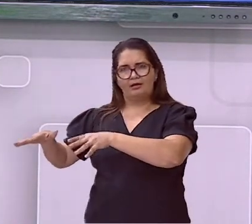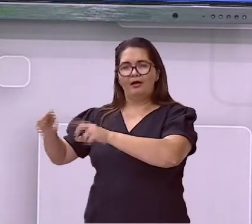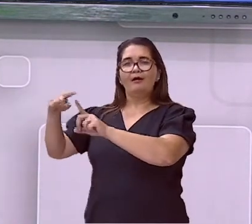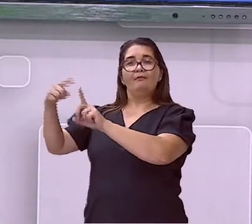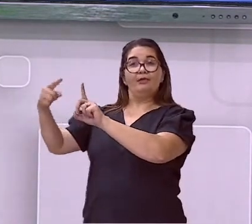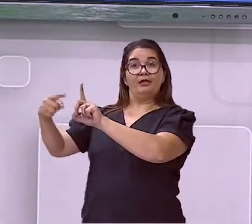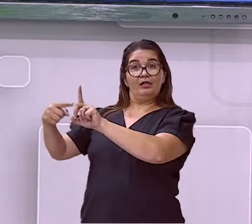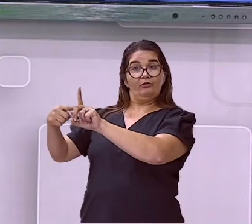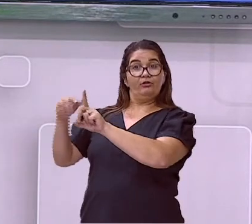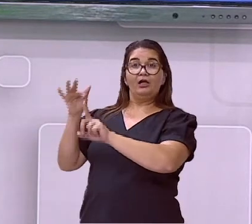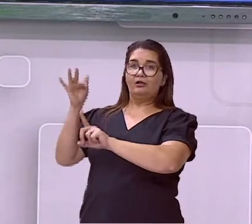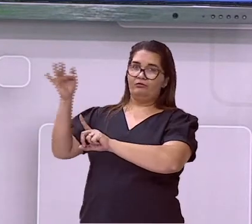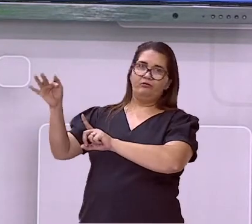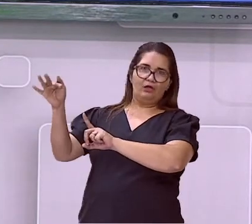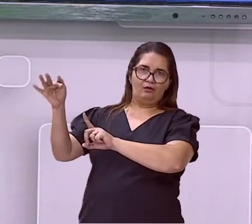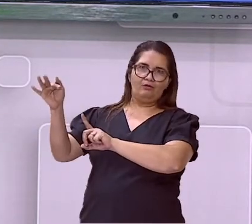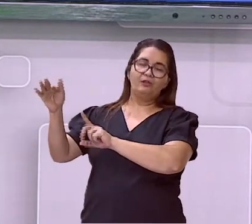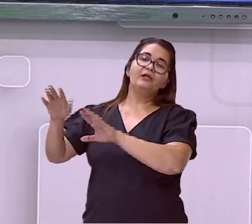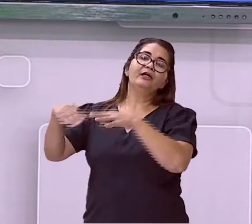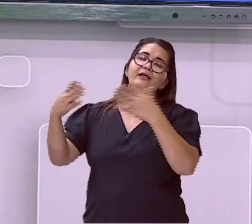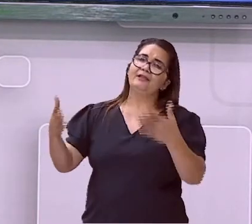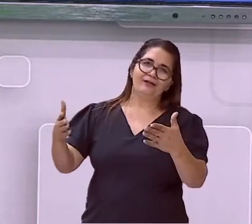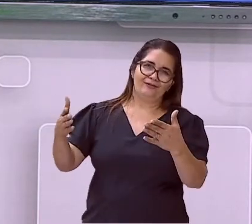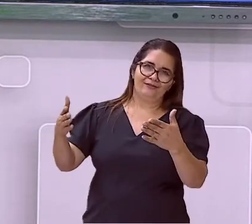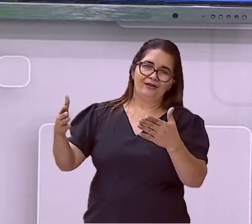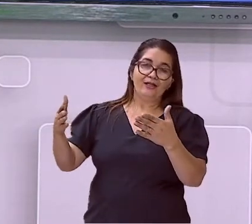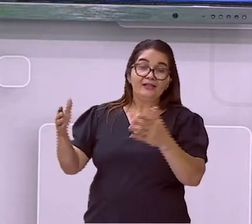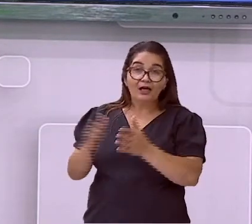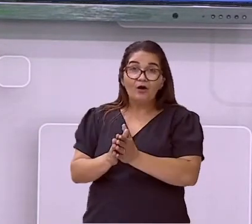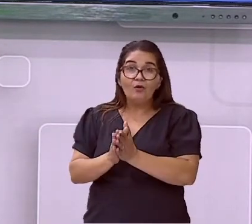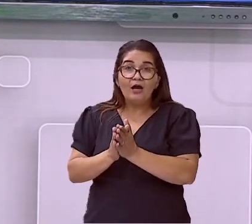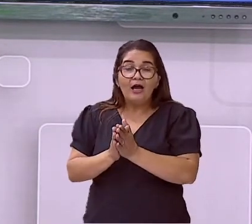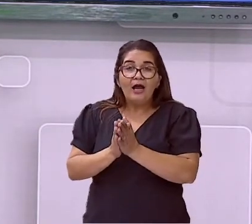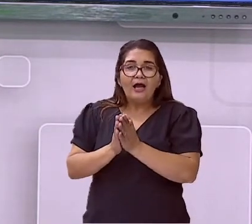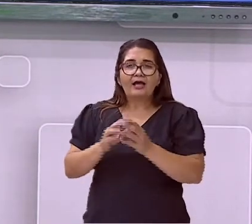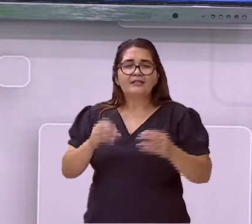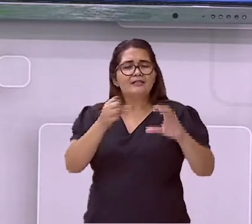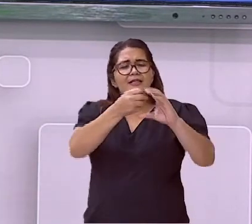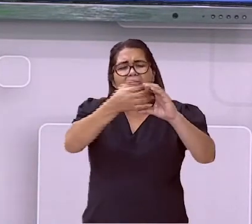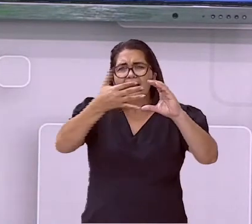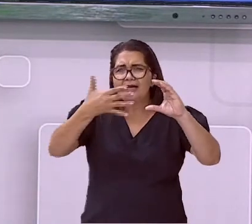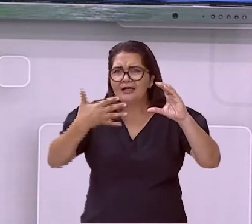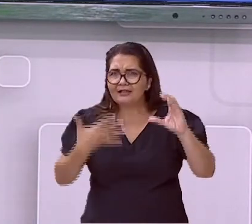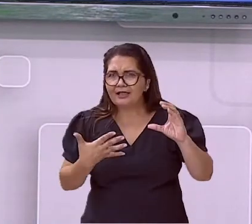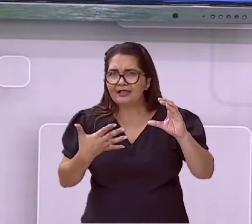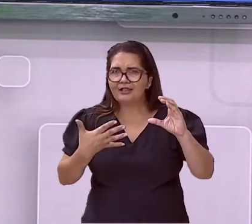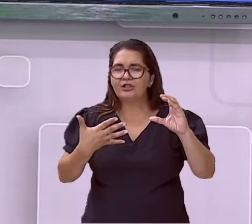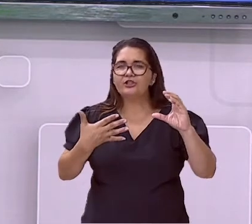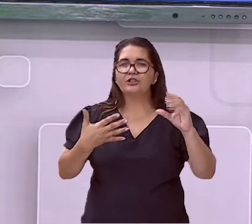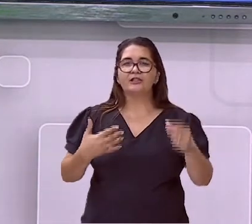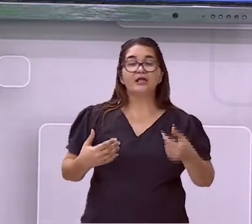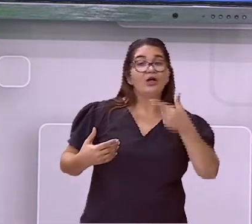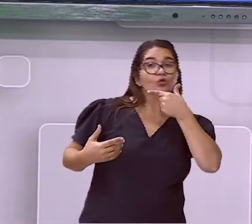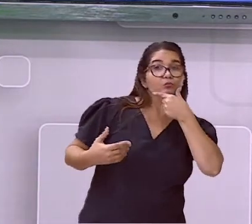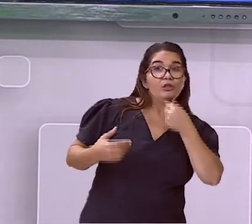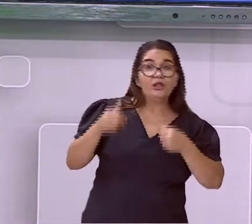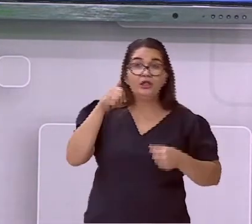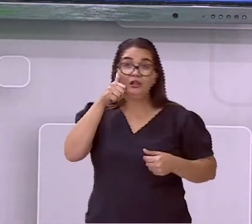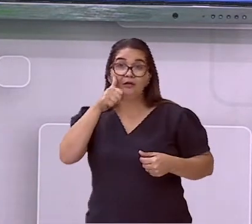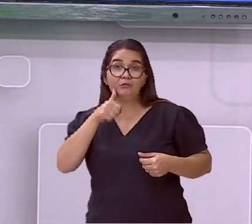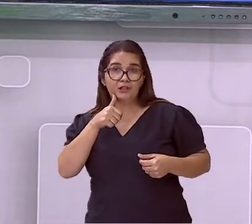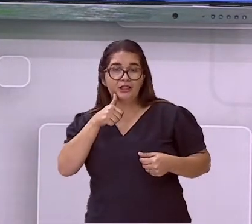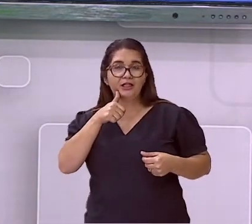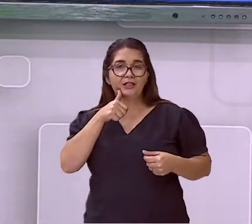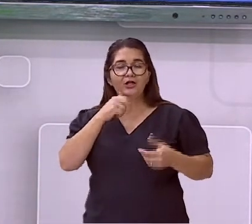parte destas mudanças. Então, estas características, elas são as mudanças da